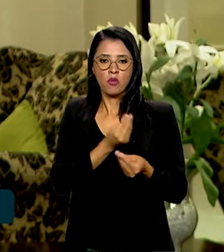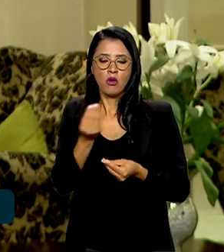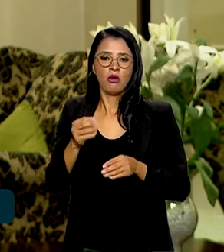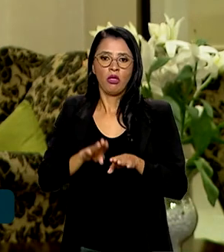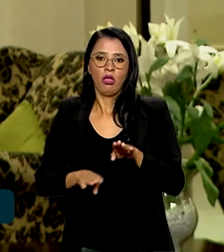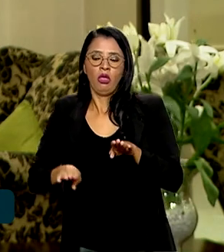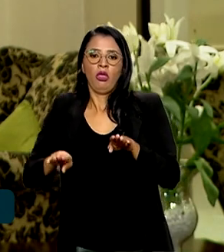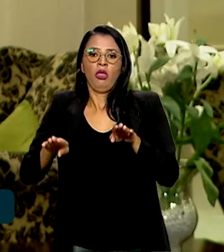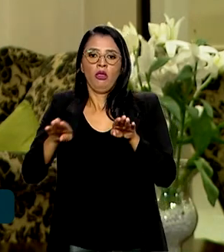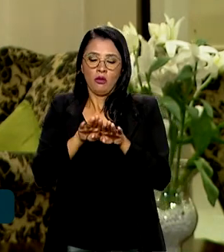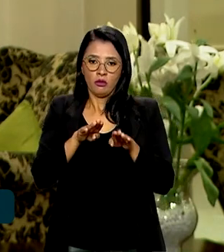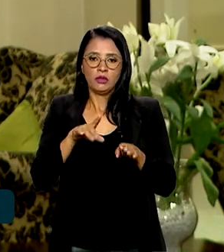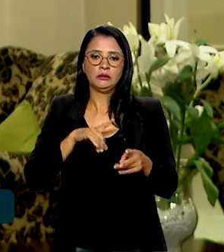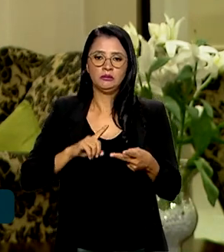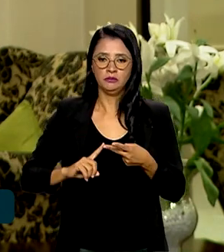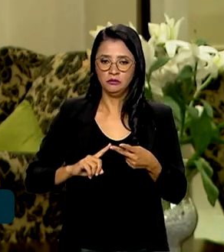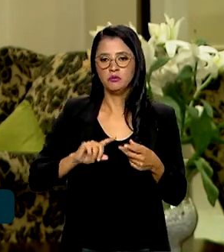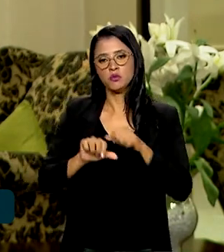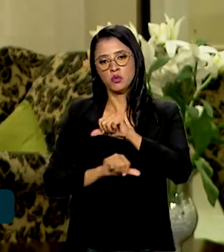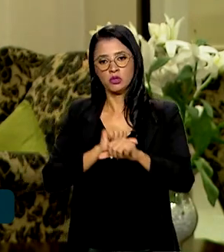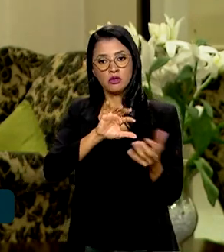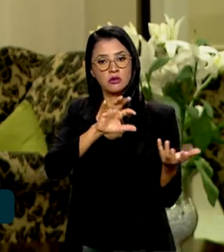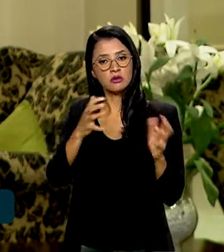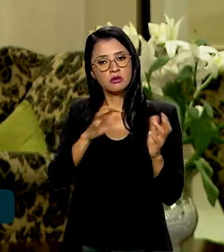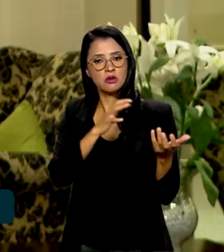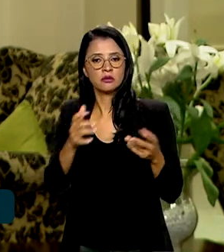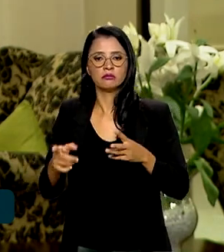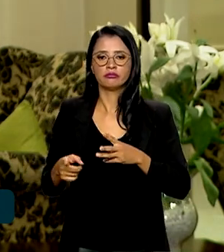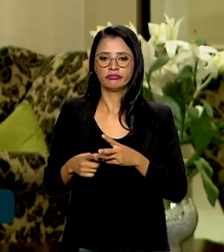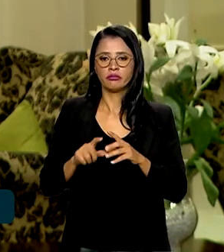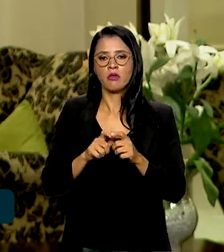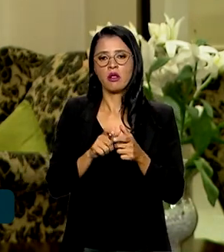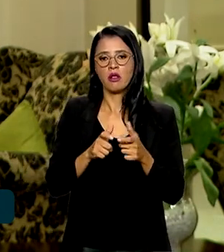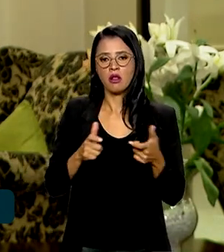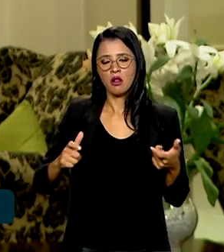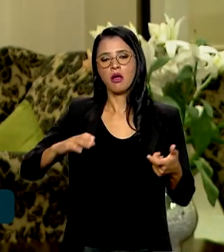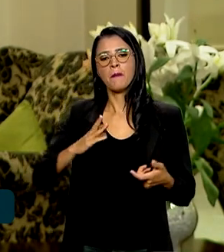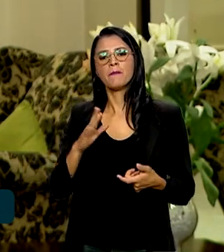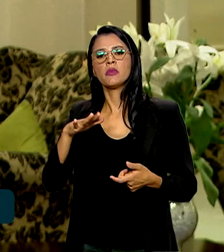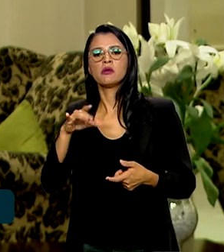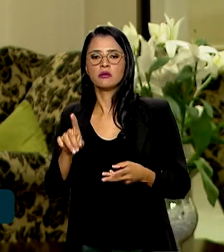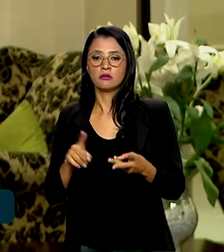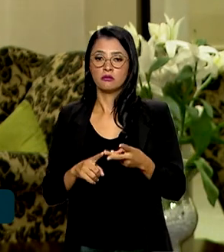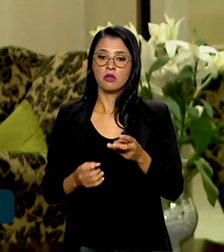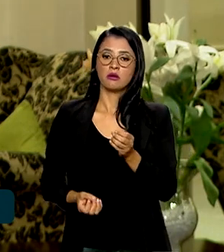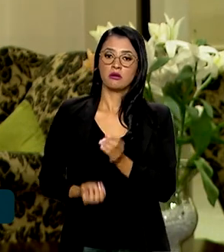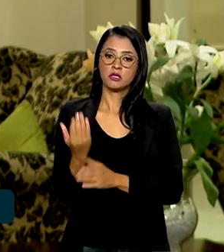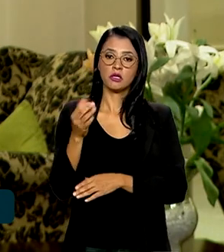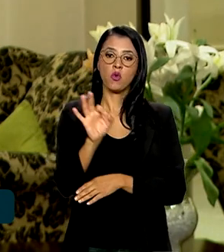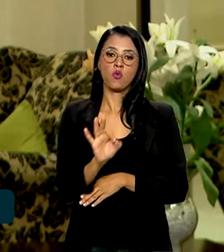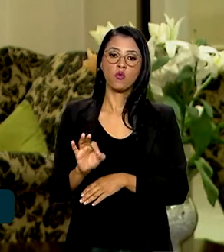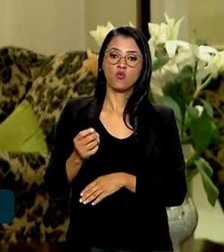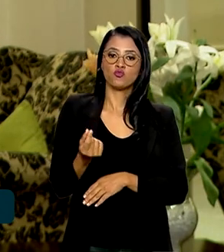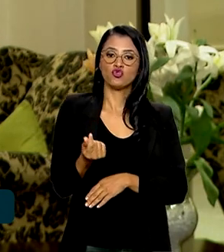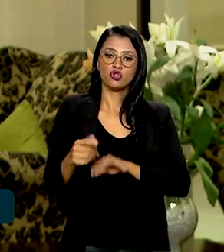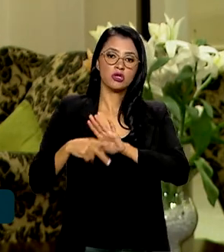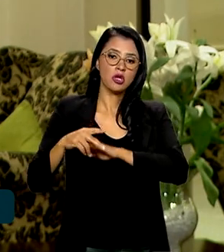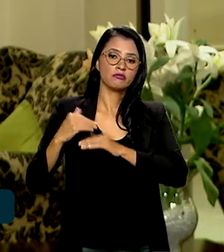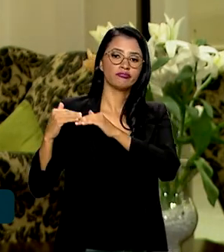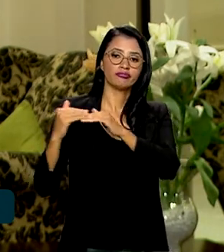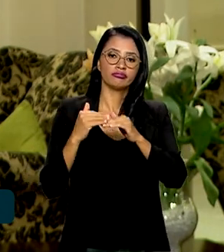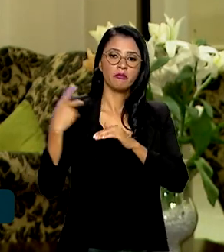desigualdades, às mudanças climáticas, à expansão do BRICS e à criação de uma moeda comum para